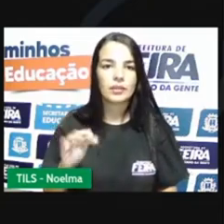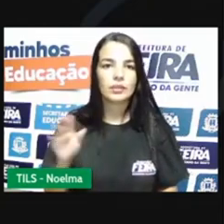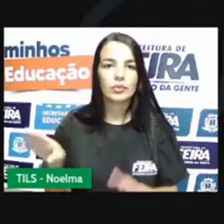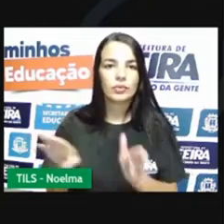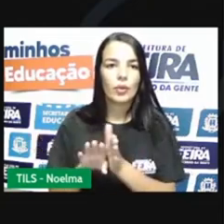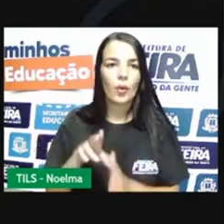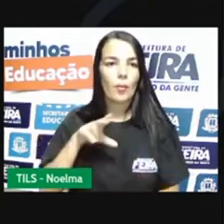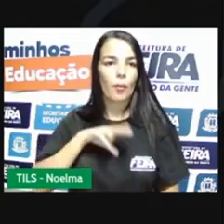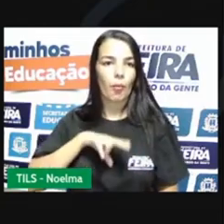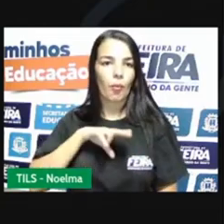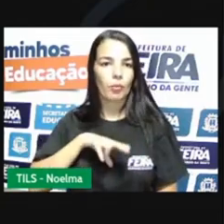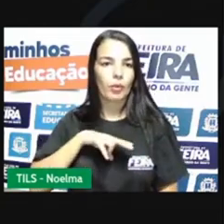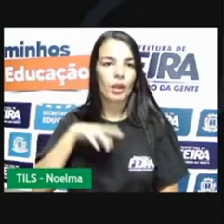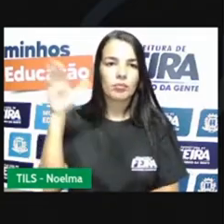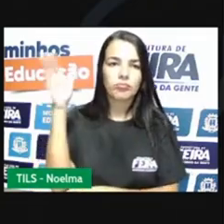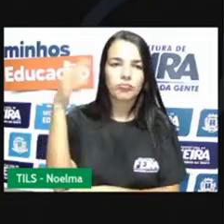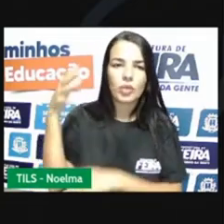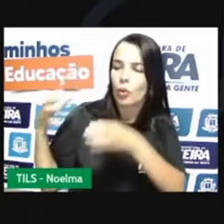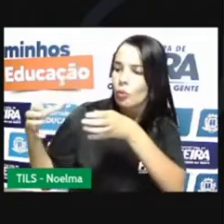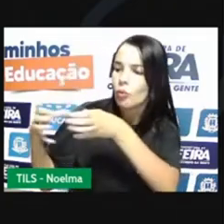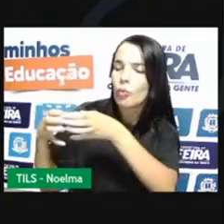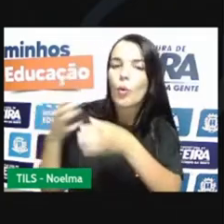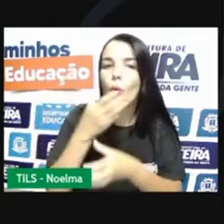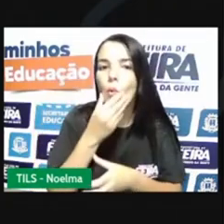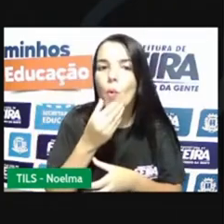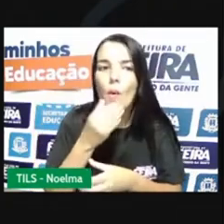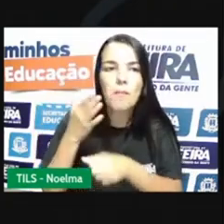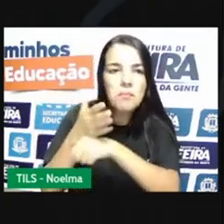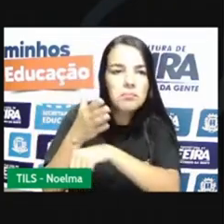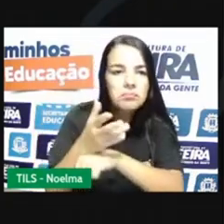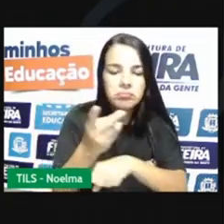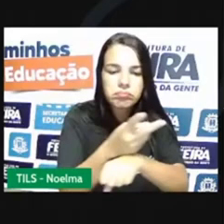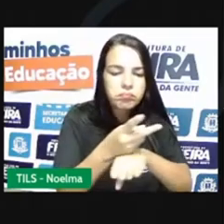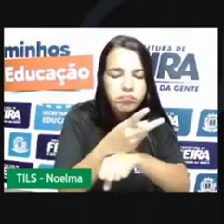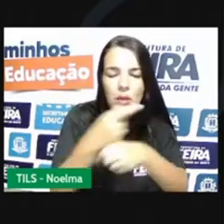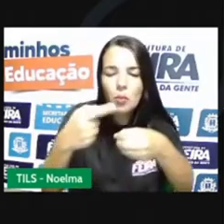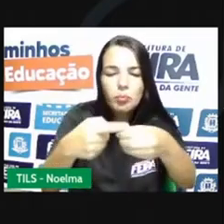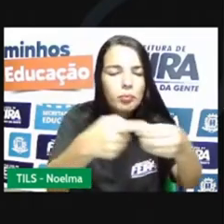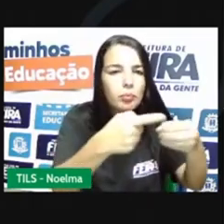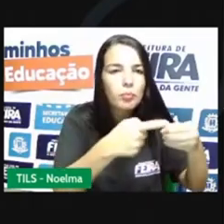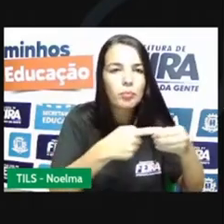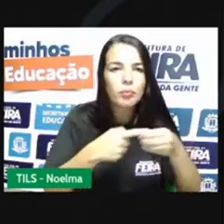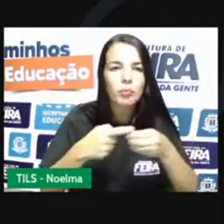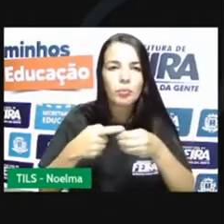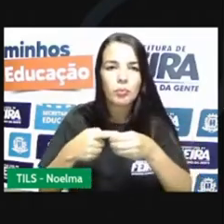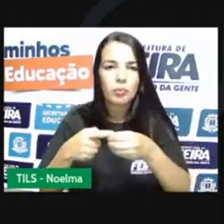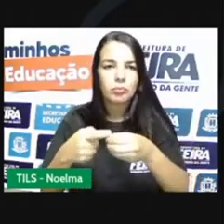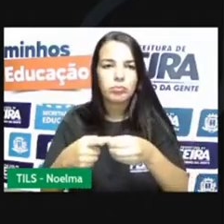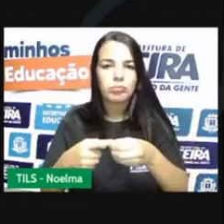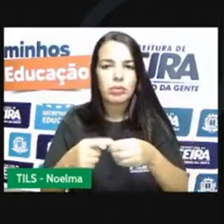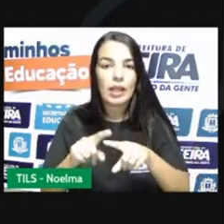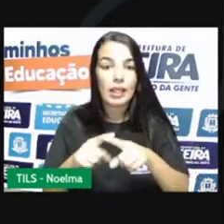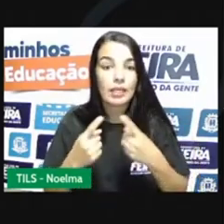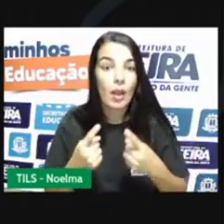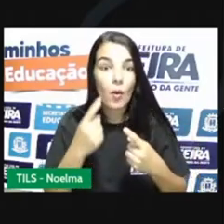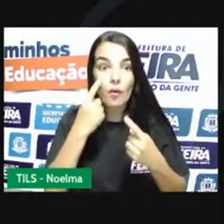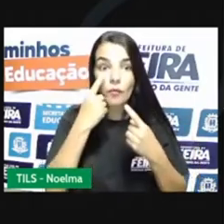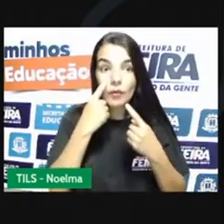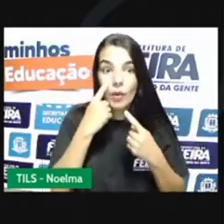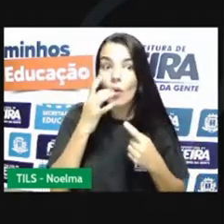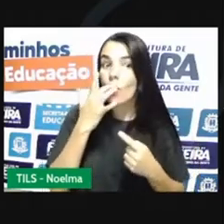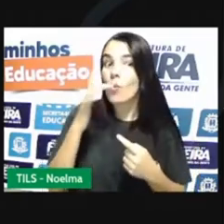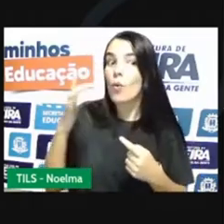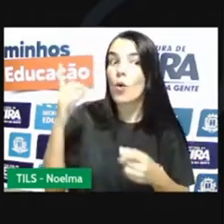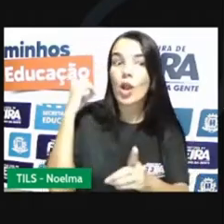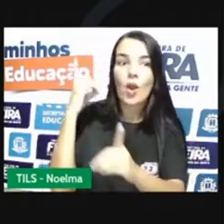portugueses, por meio das bandeiras, entradas e monções, desbravaram o interior do território, até que o tão almejado